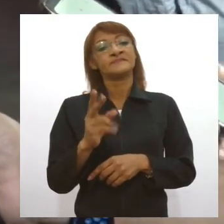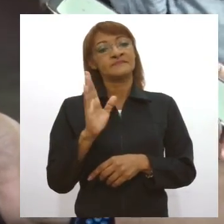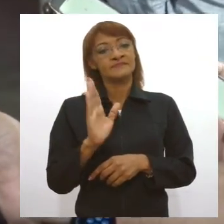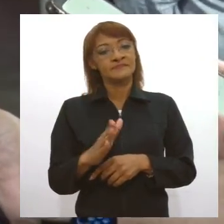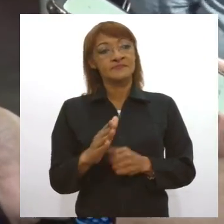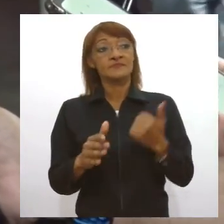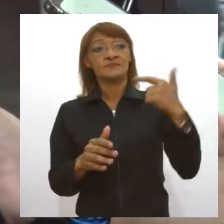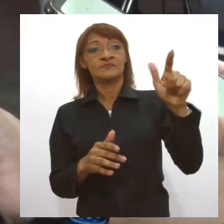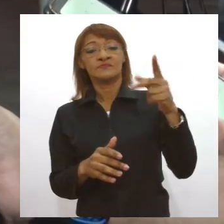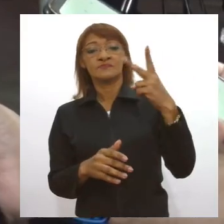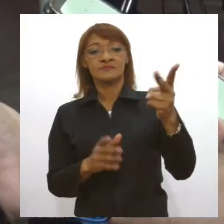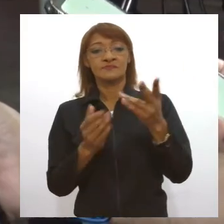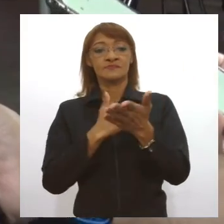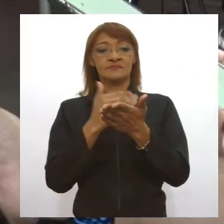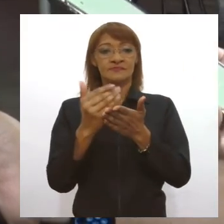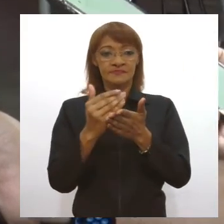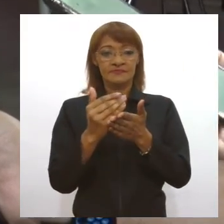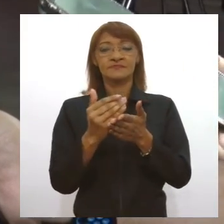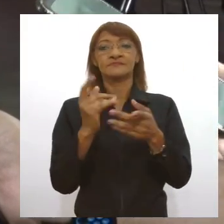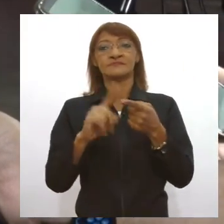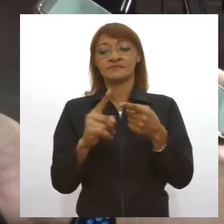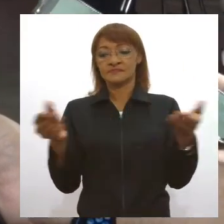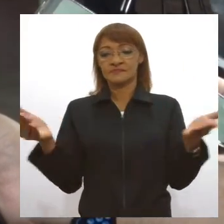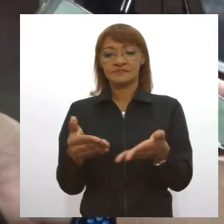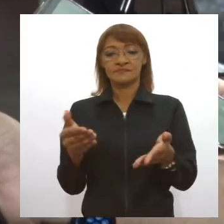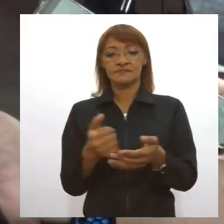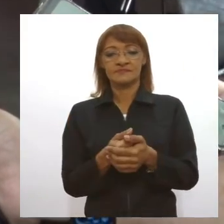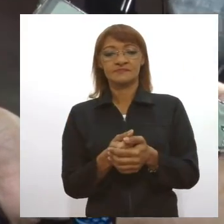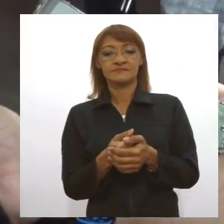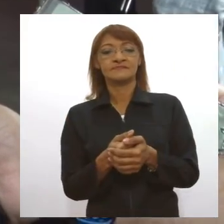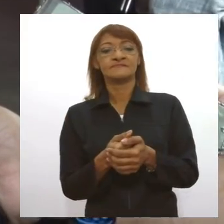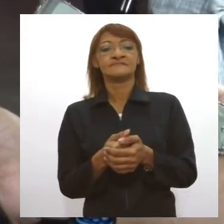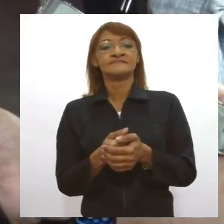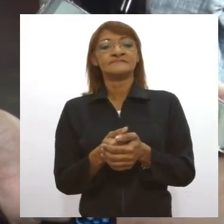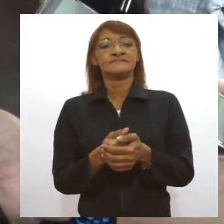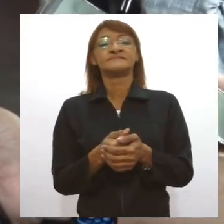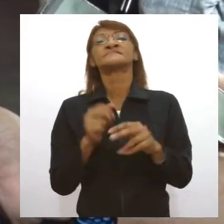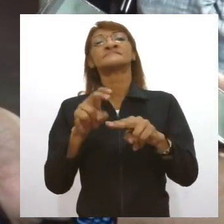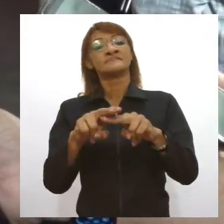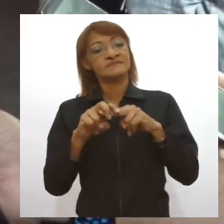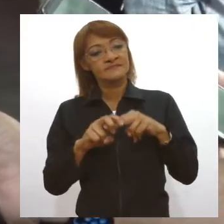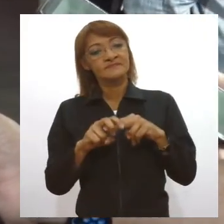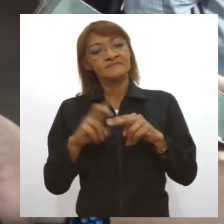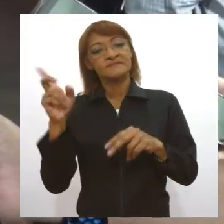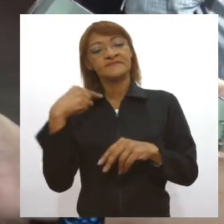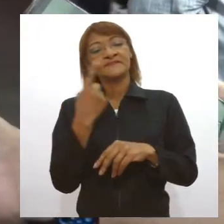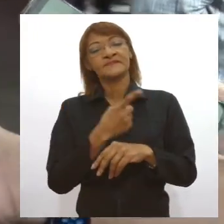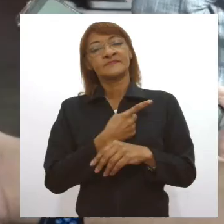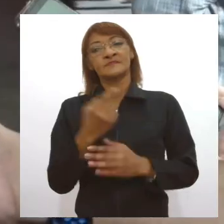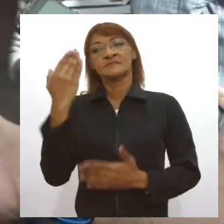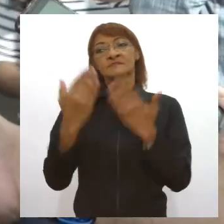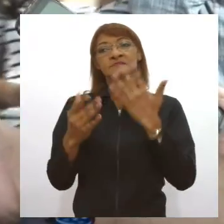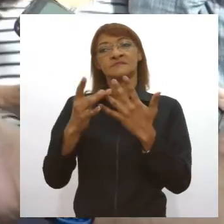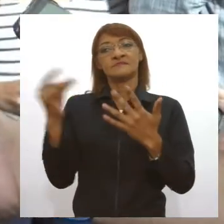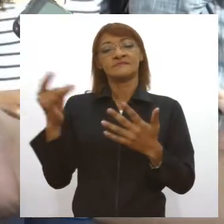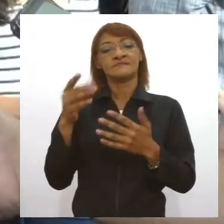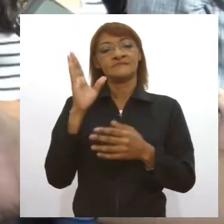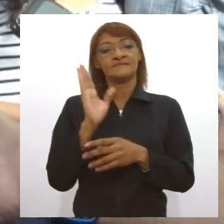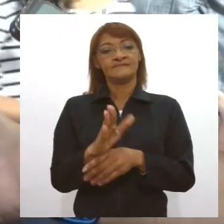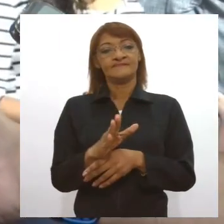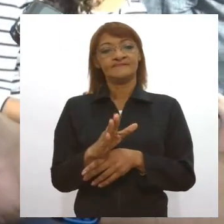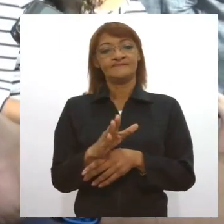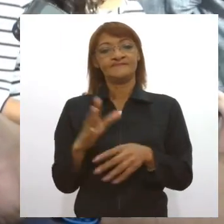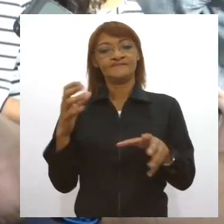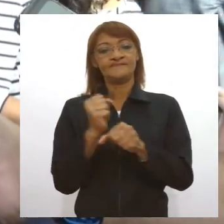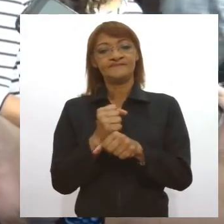duas outras nós vamos autorizar hoje ainda, neste momento também. Portanto, estamos licitando essa obra que fica em torno